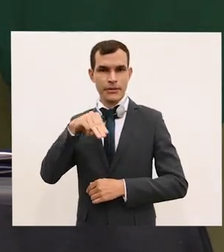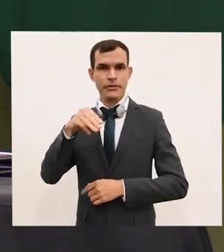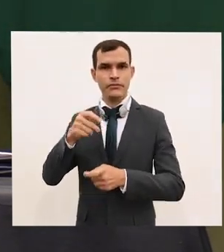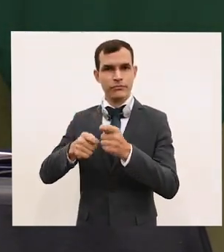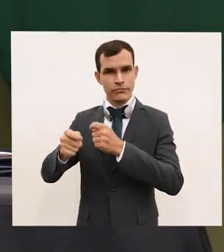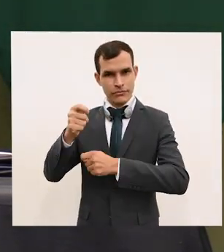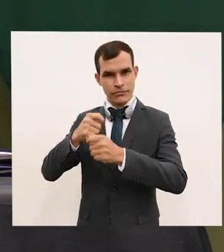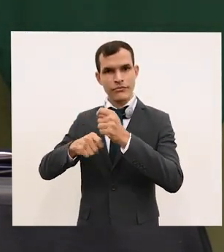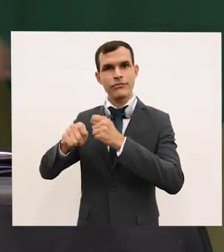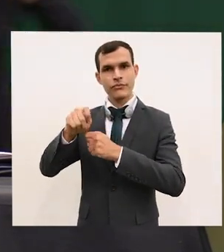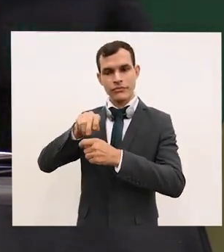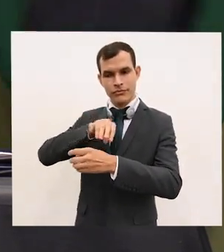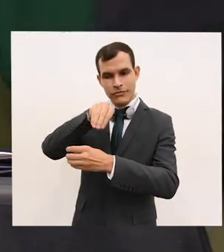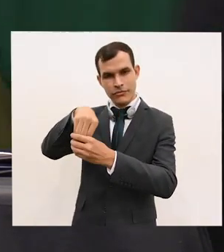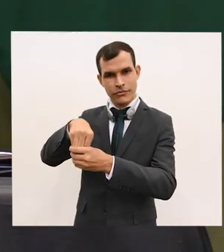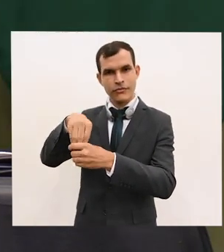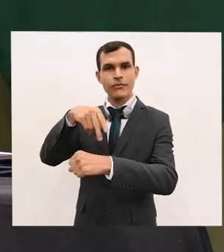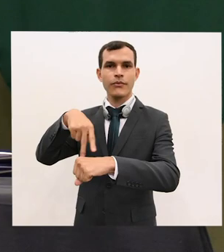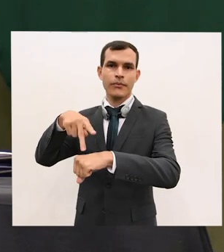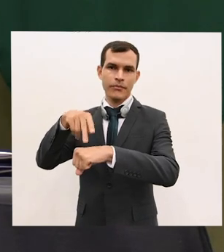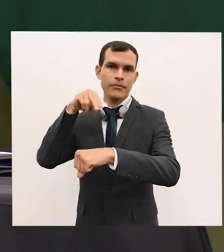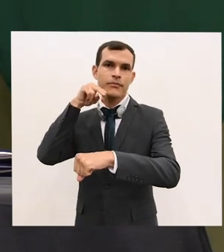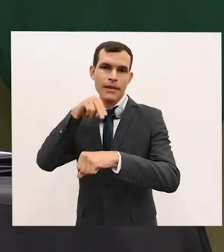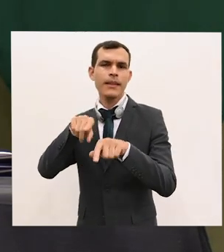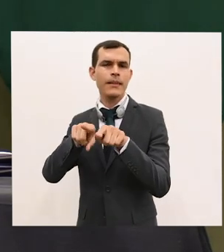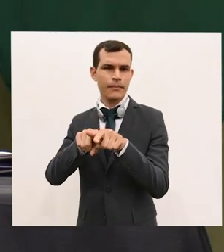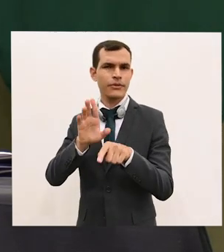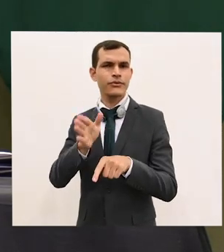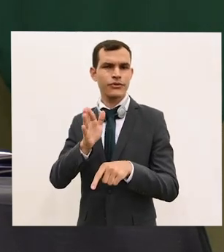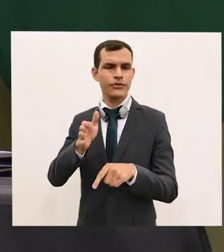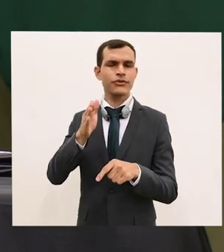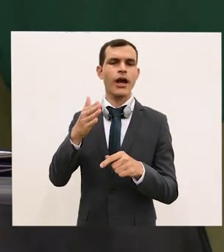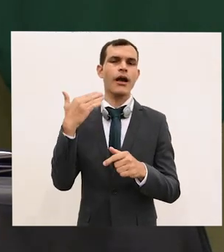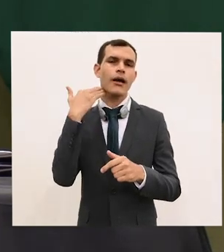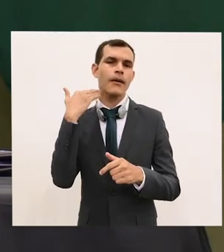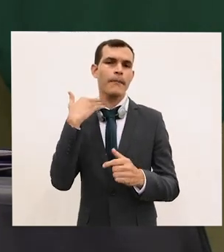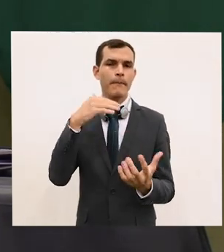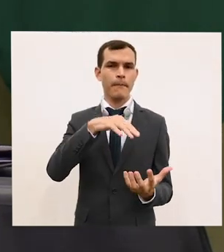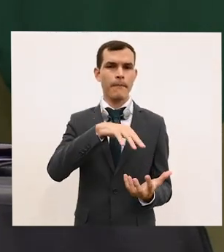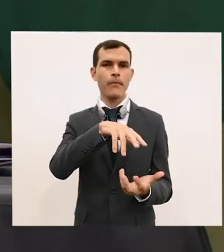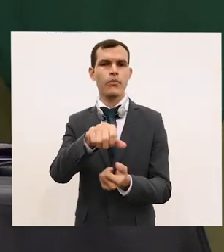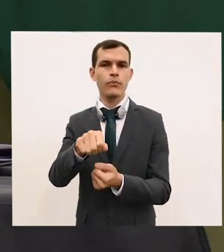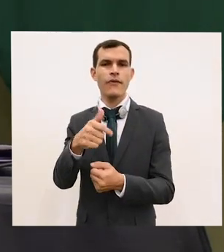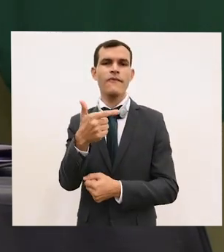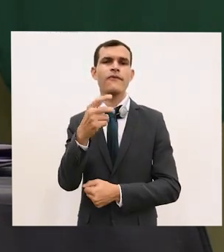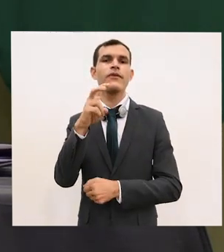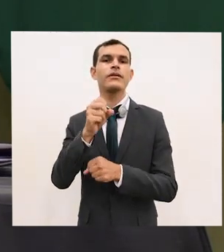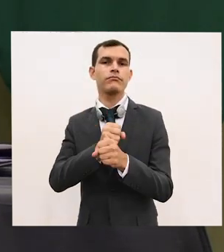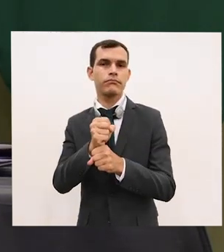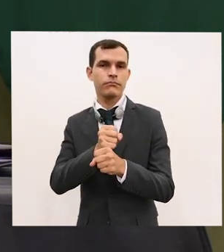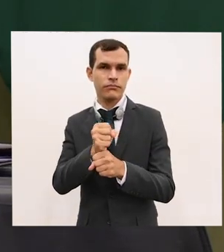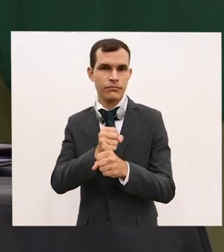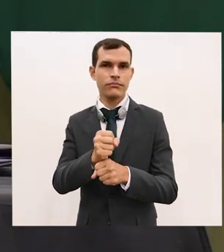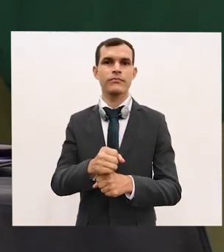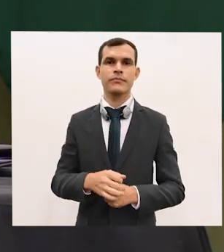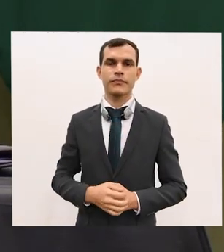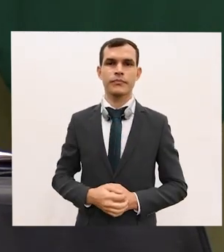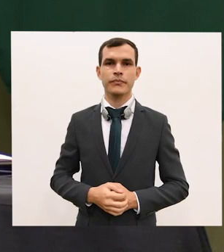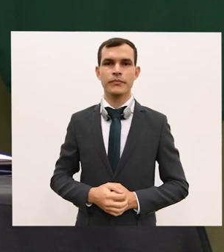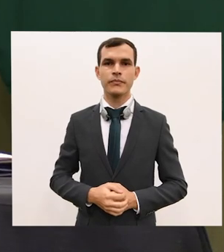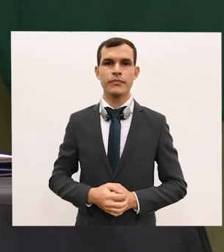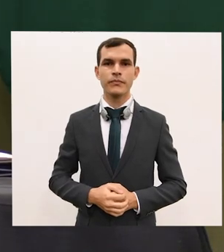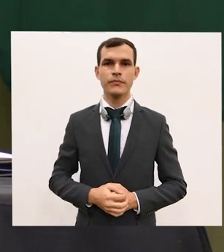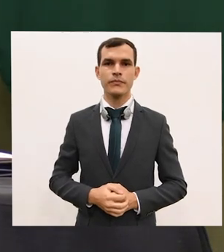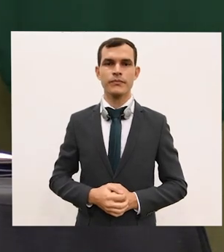além de ter exercido altas funções no Banco Mundial por 25 anos. A